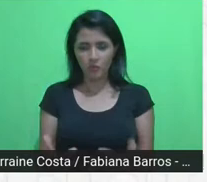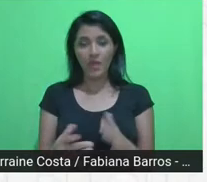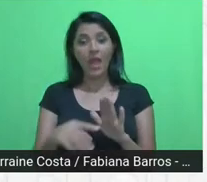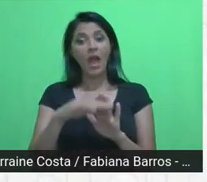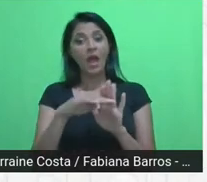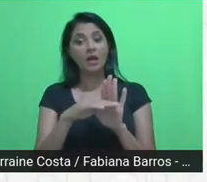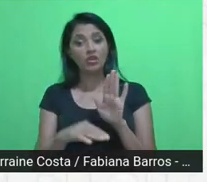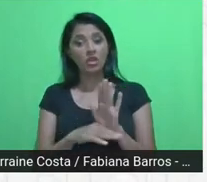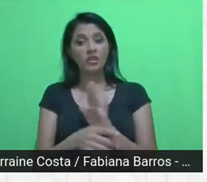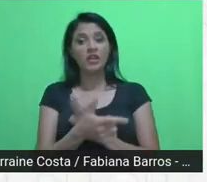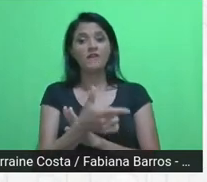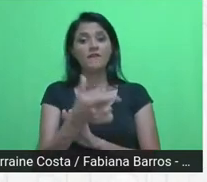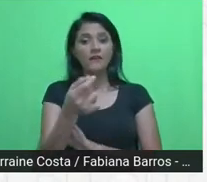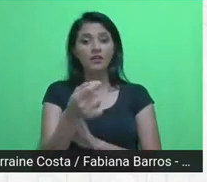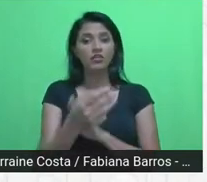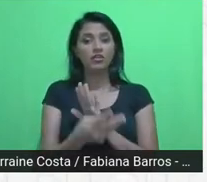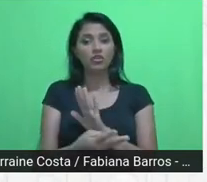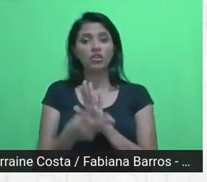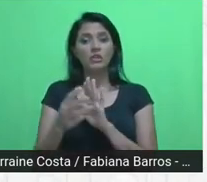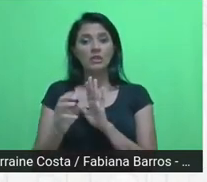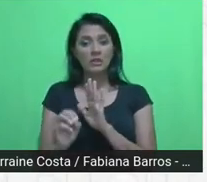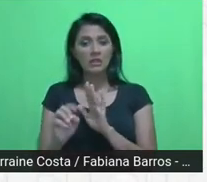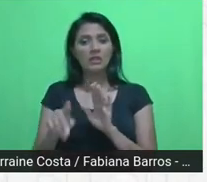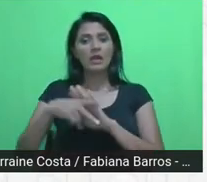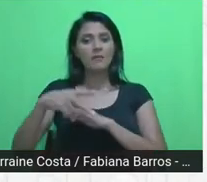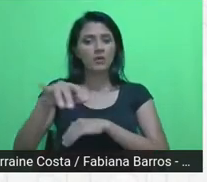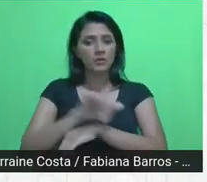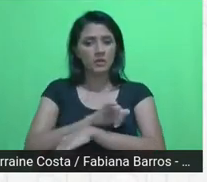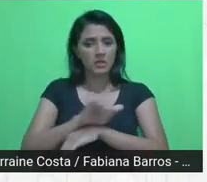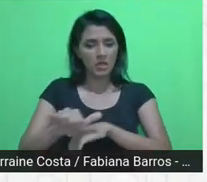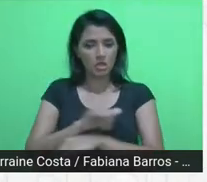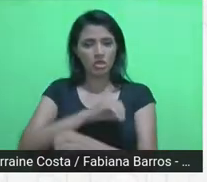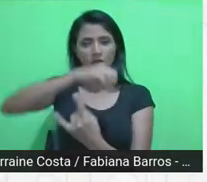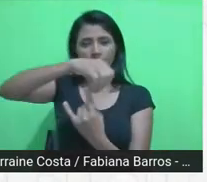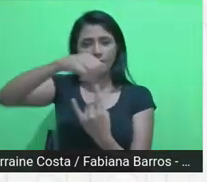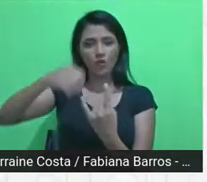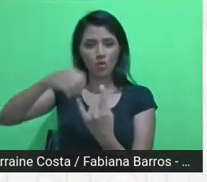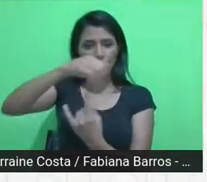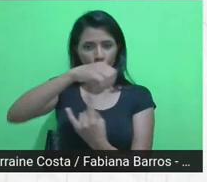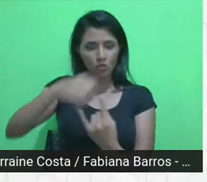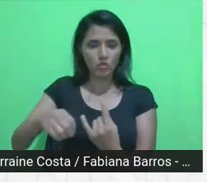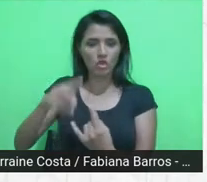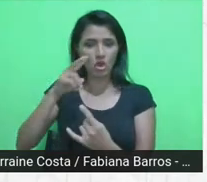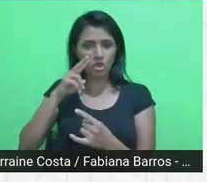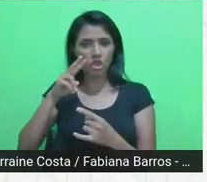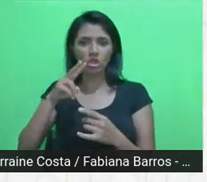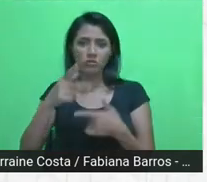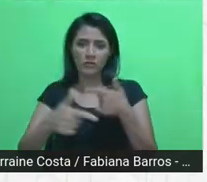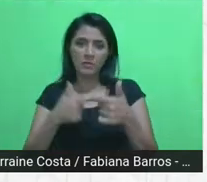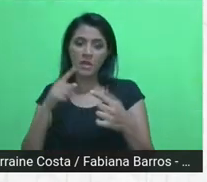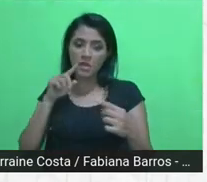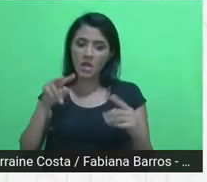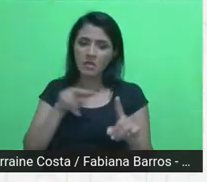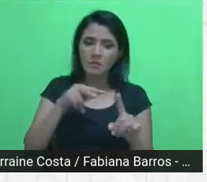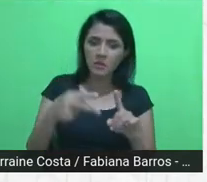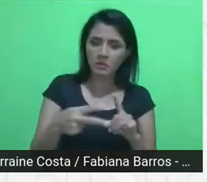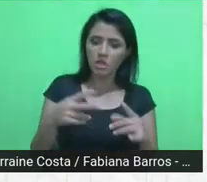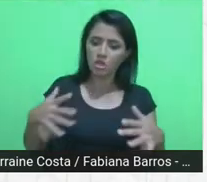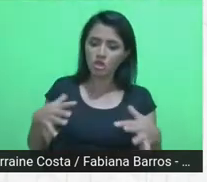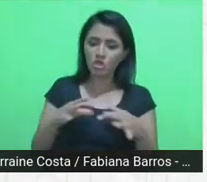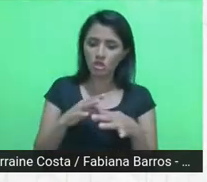uma estratégia da Fiocruz, então a gente trabalha nesse horizonte e, a partir da